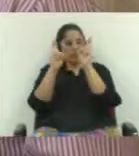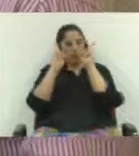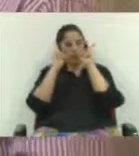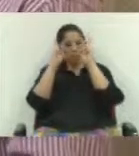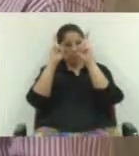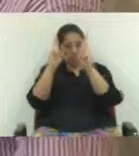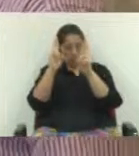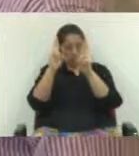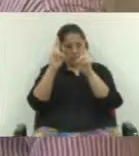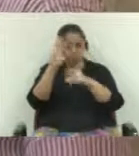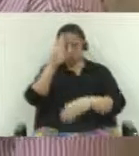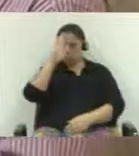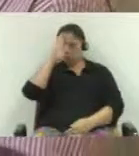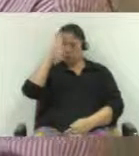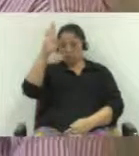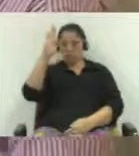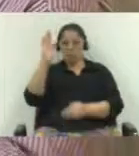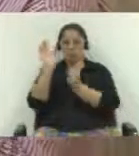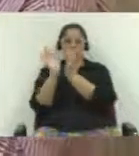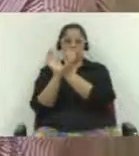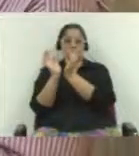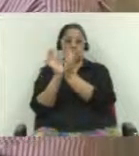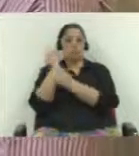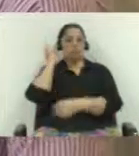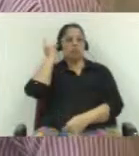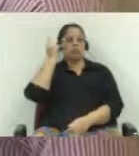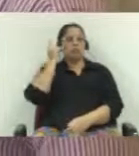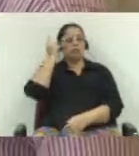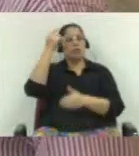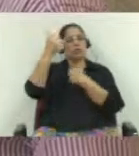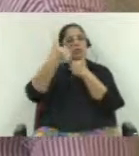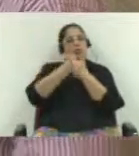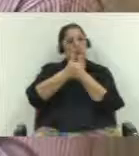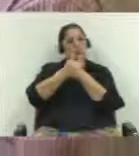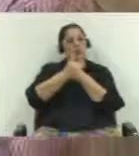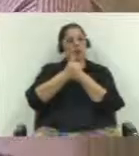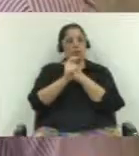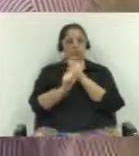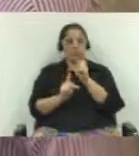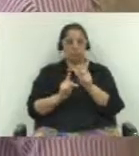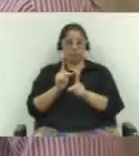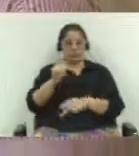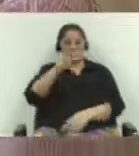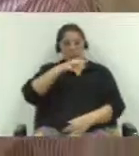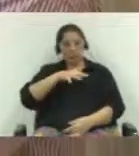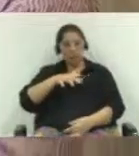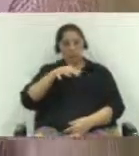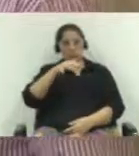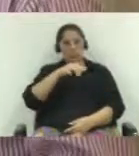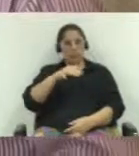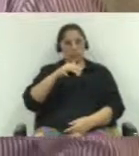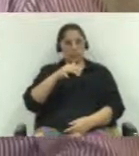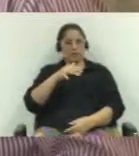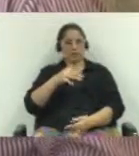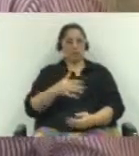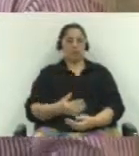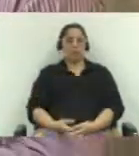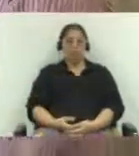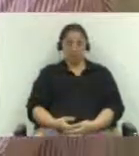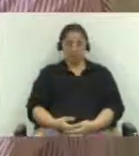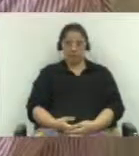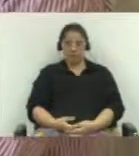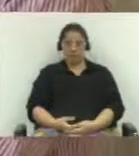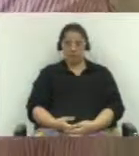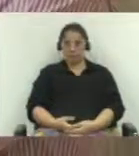nós nos prontamente respondemos, devido ao respeito, principalmente, que a gente tem com os vereadores, que são